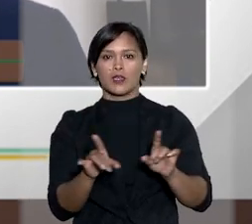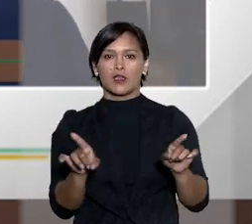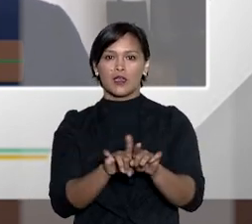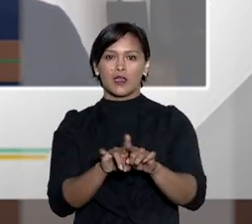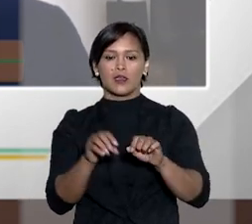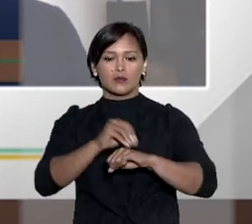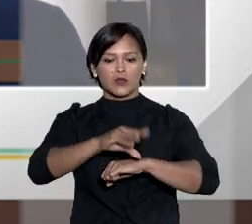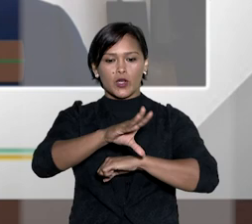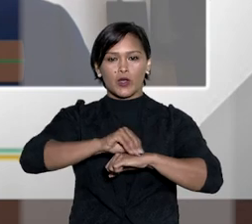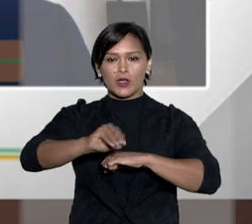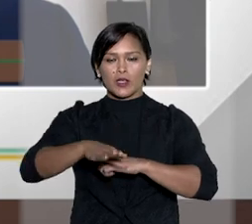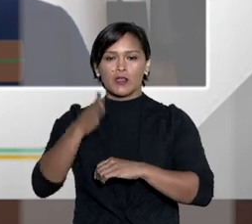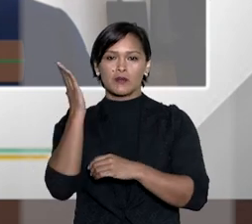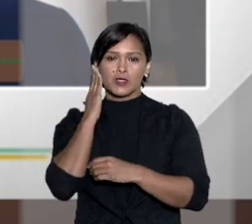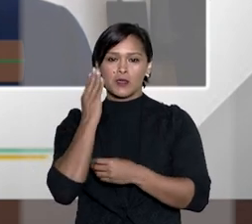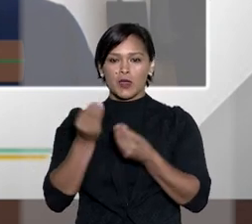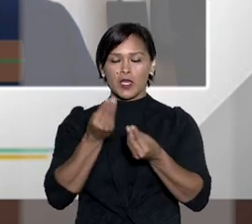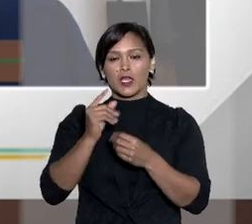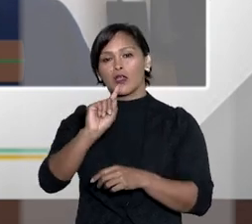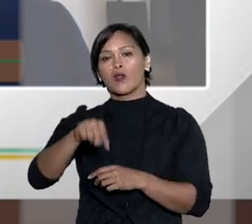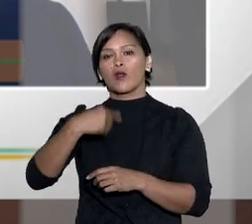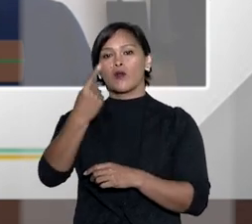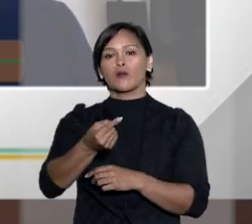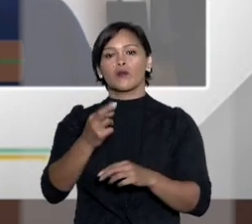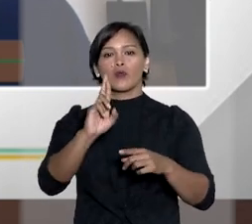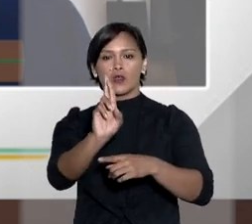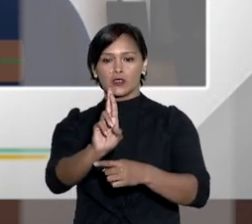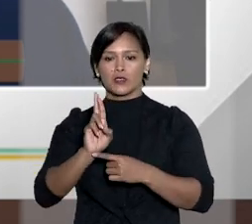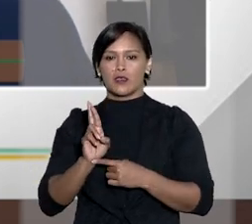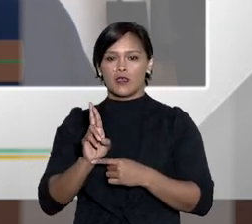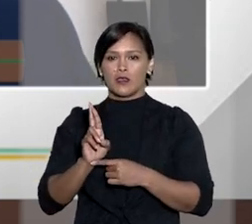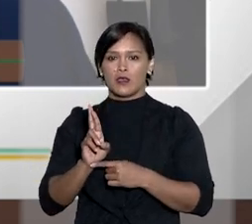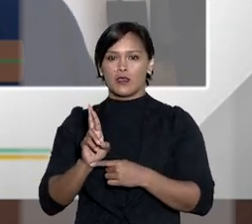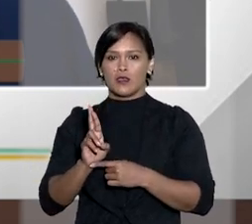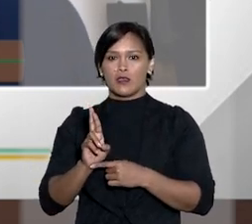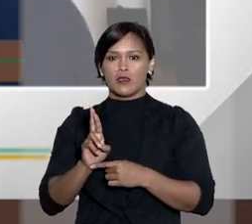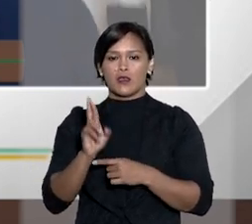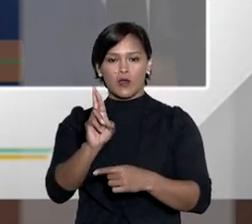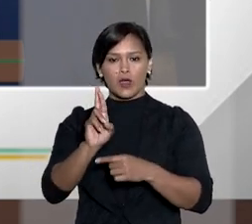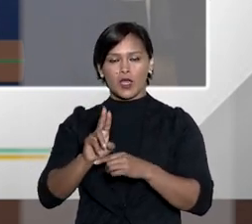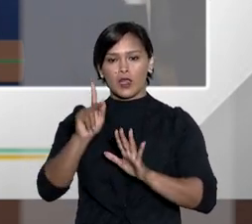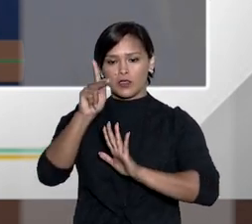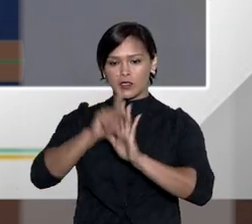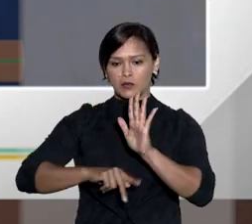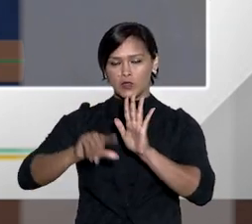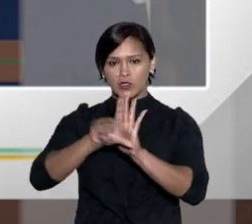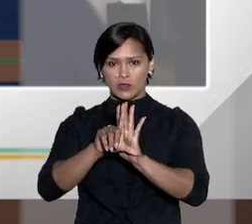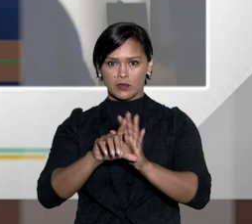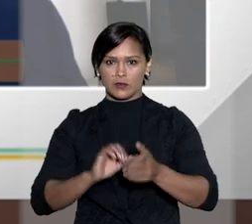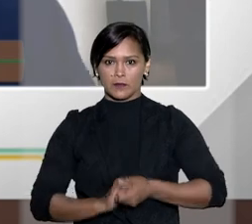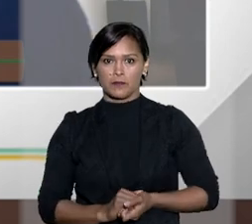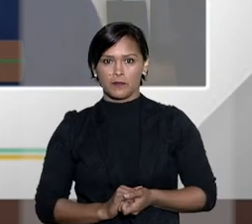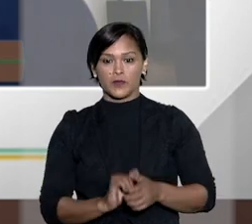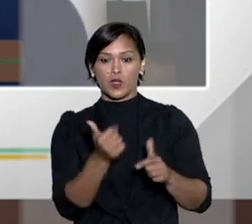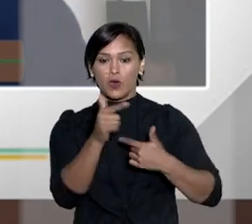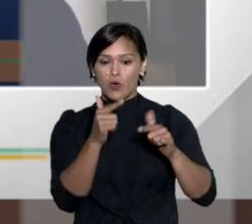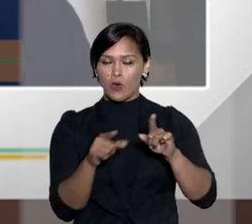nós que cuidamos dessas questões lá a distribuição para saber quem será o próximo relator desse